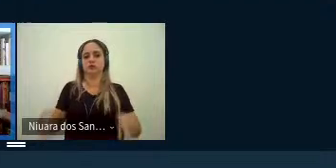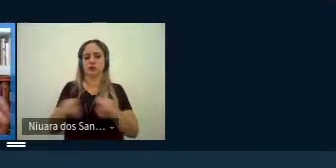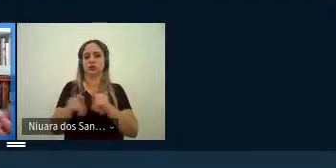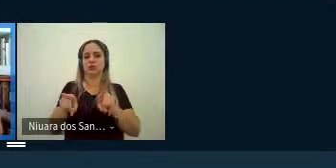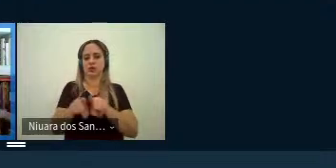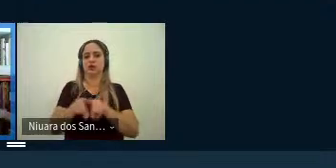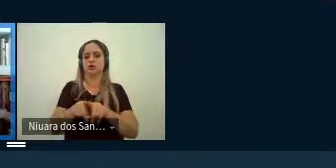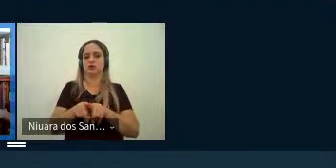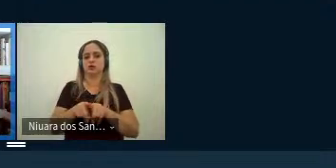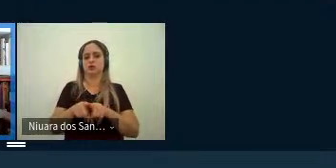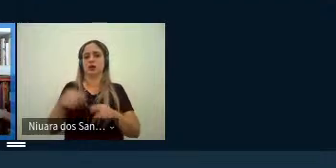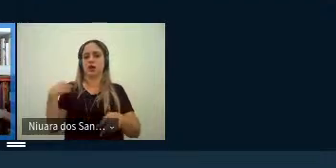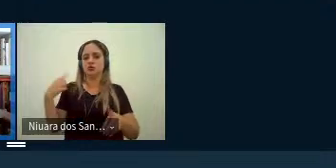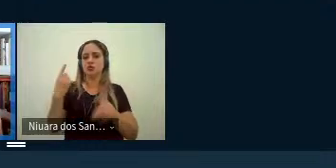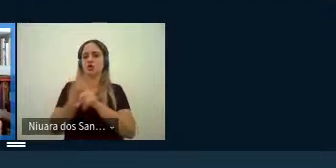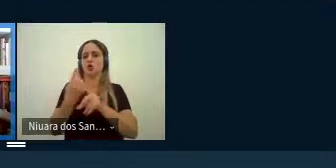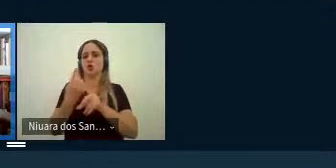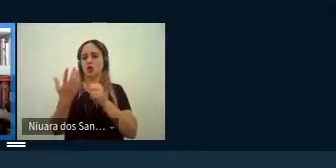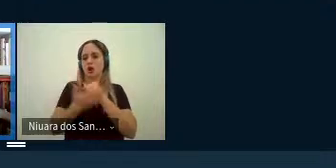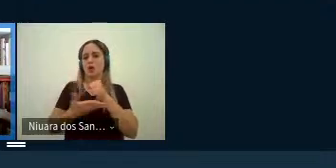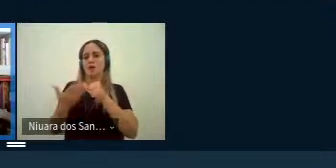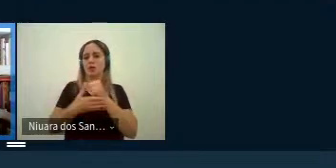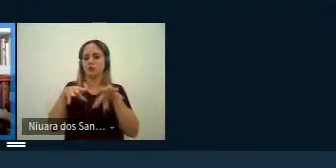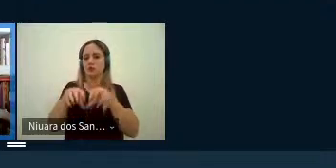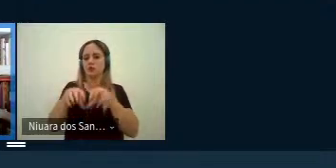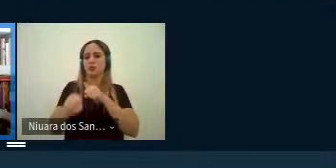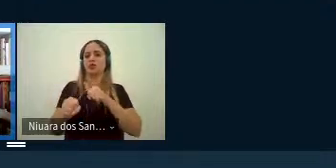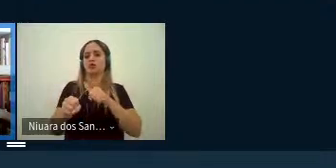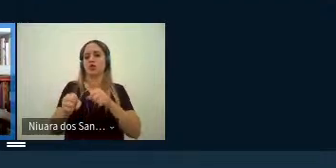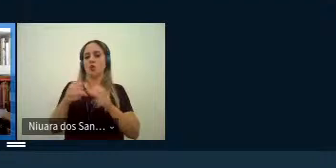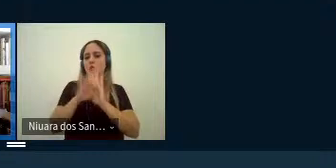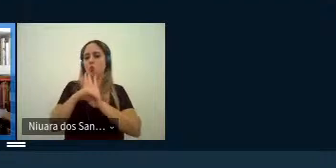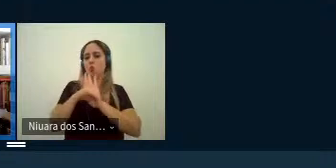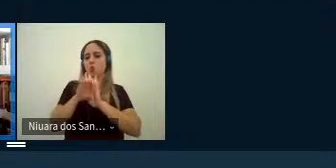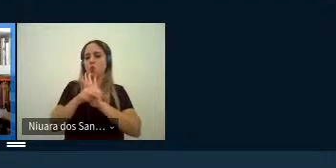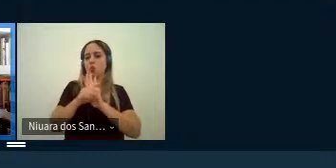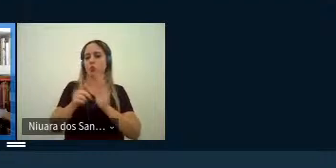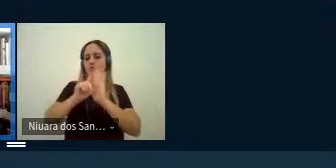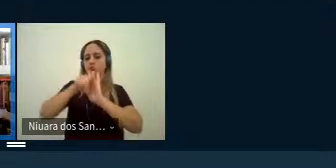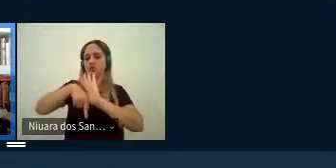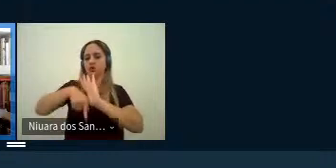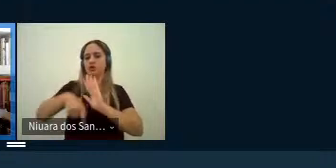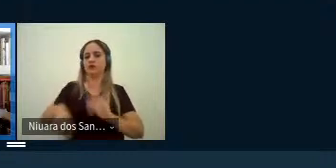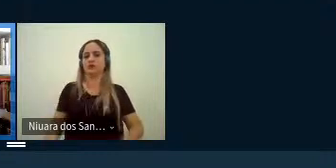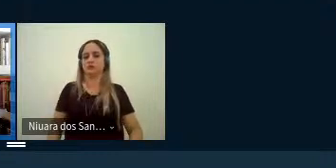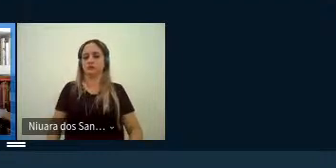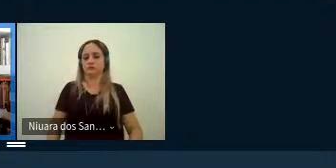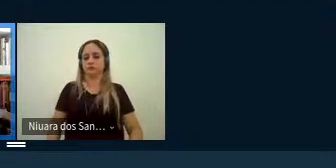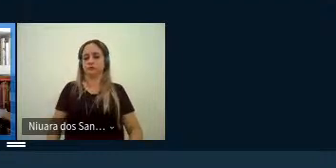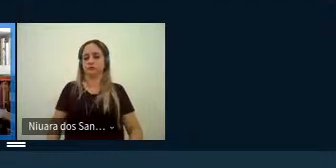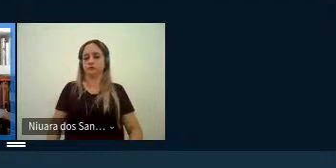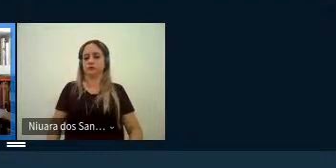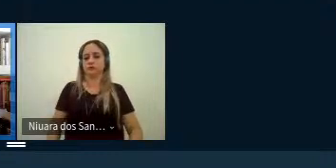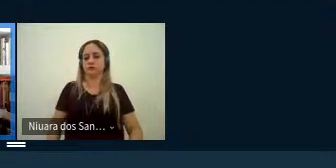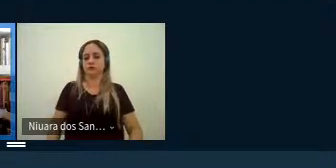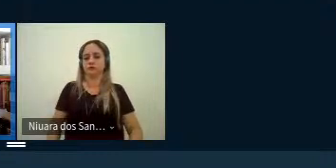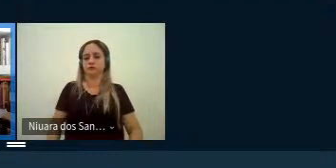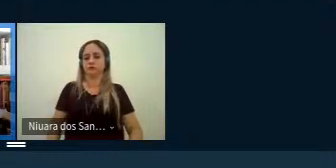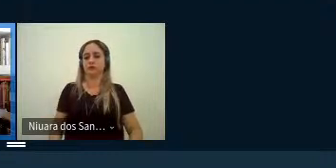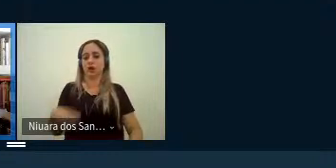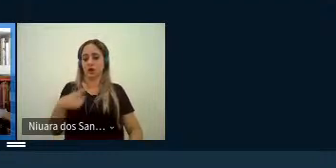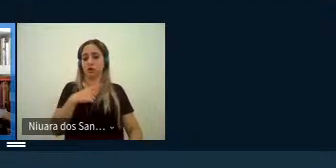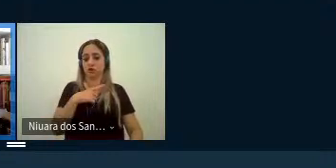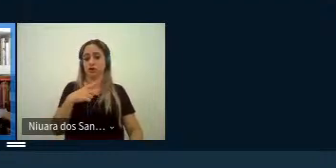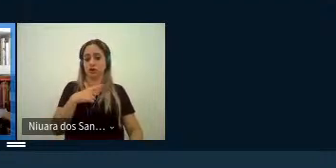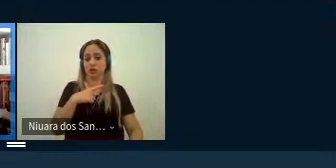aí que nós localizamos as bases da formação do conceito de gênero né é o que estava em voga